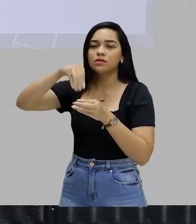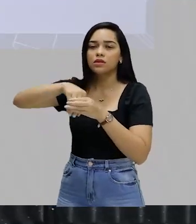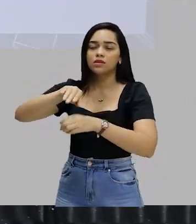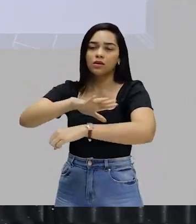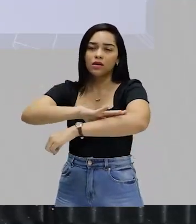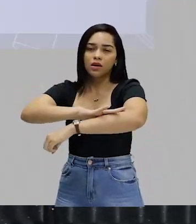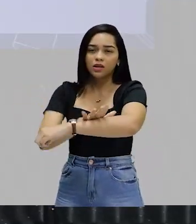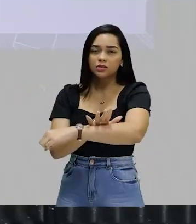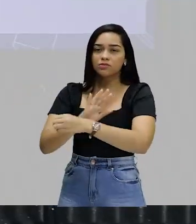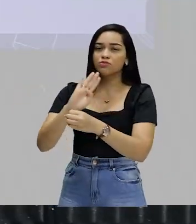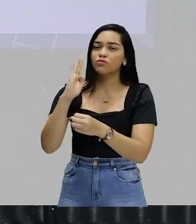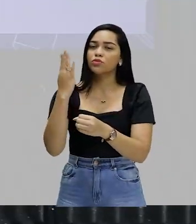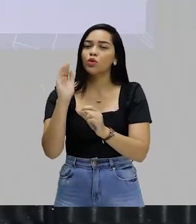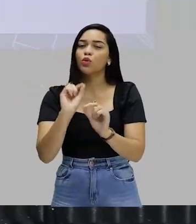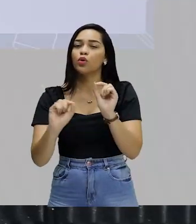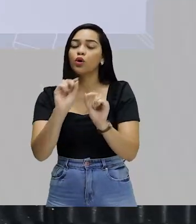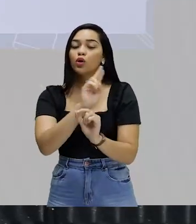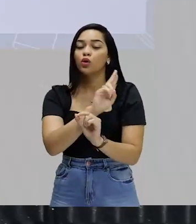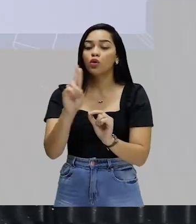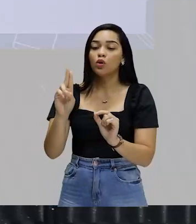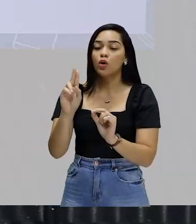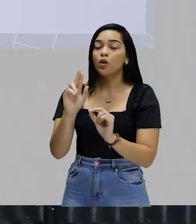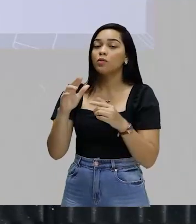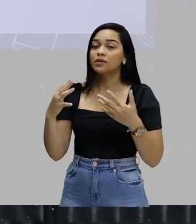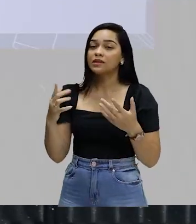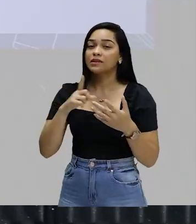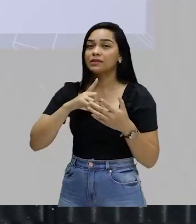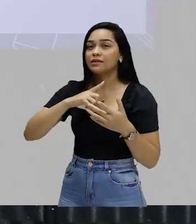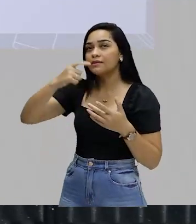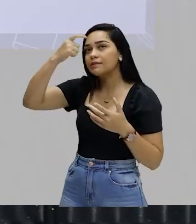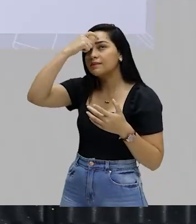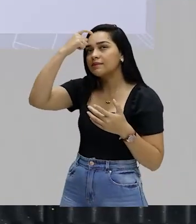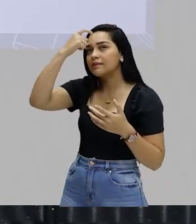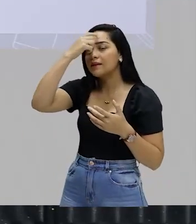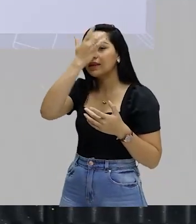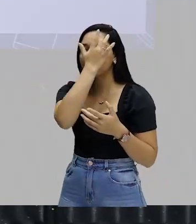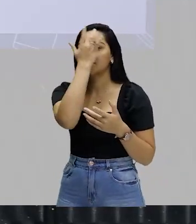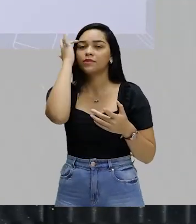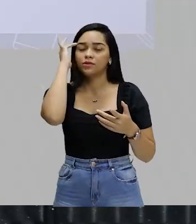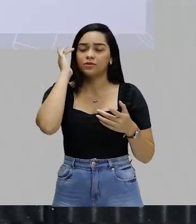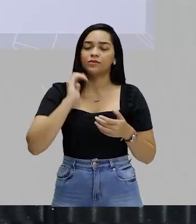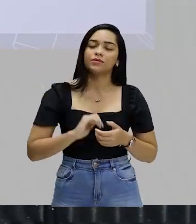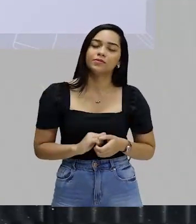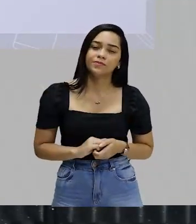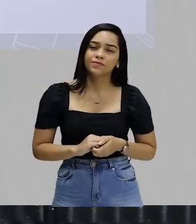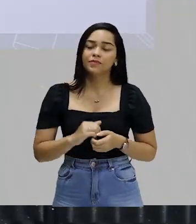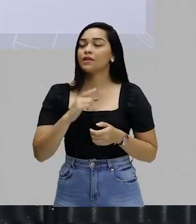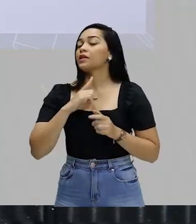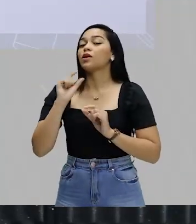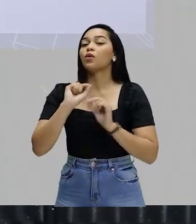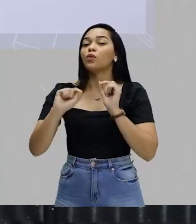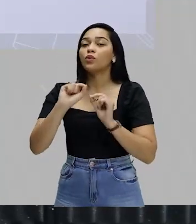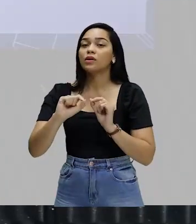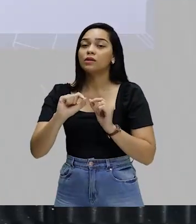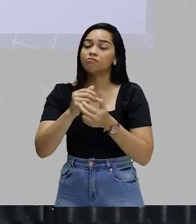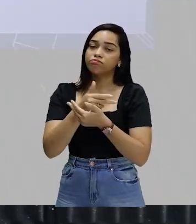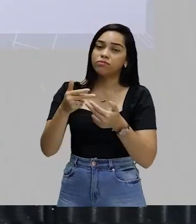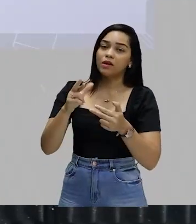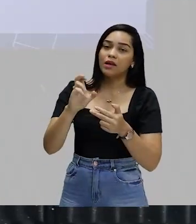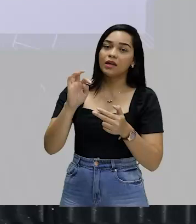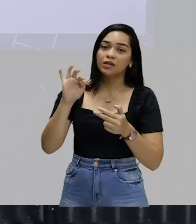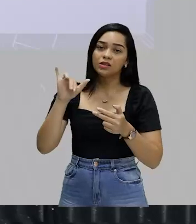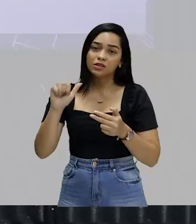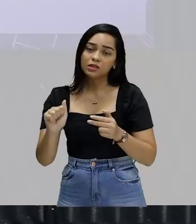biológico, as chamadas propensões psicológicas das pessoas. que, pertencendo a determinada etnia,